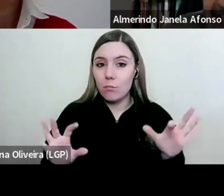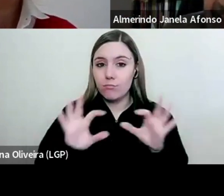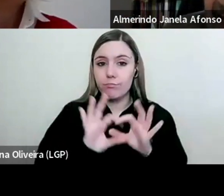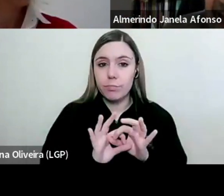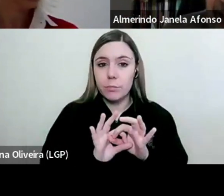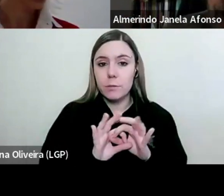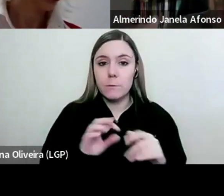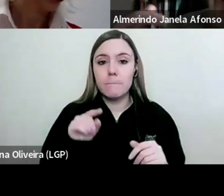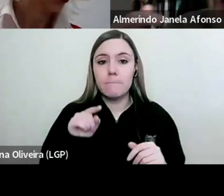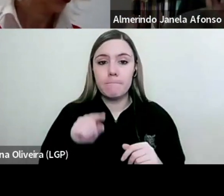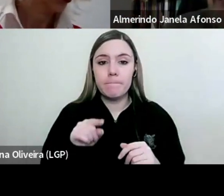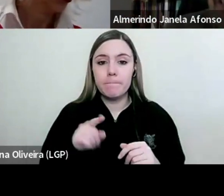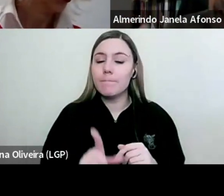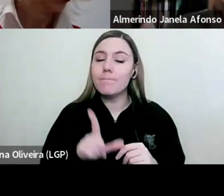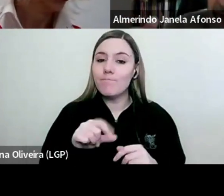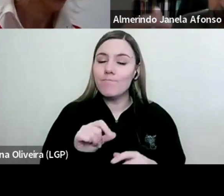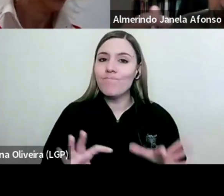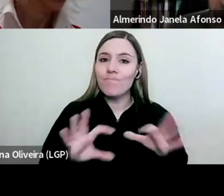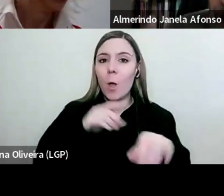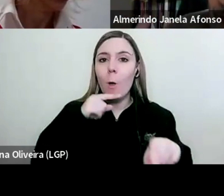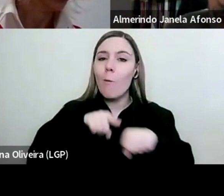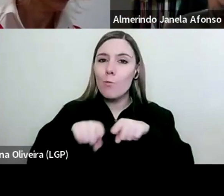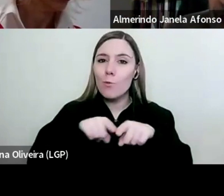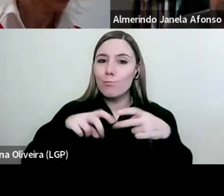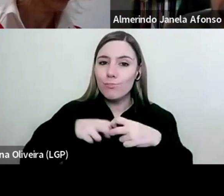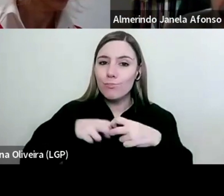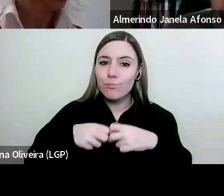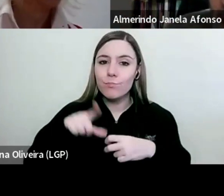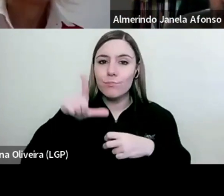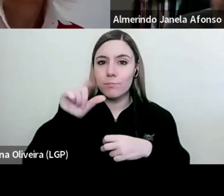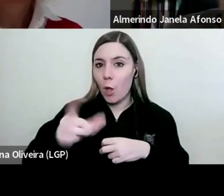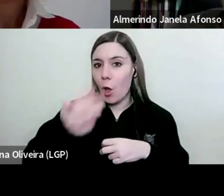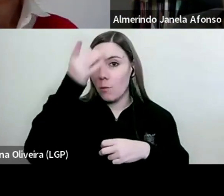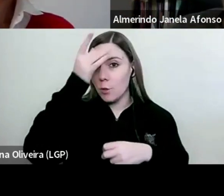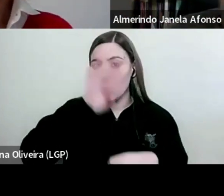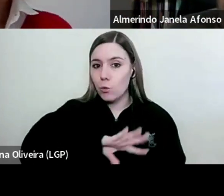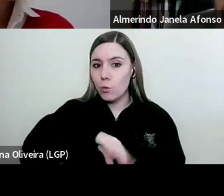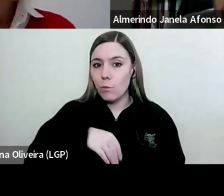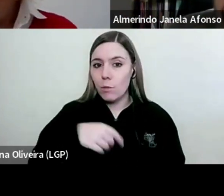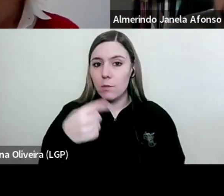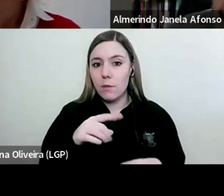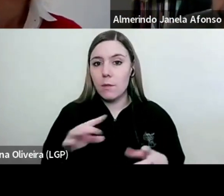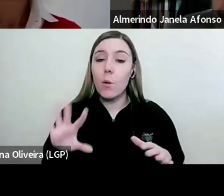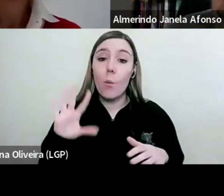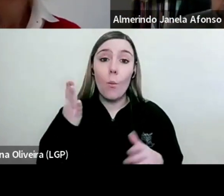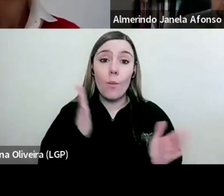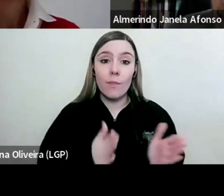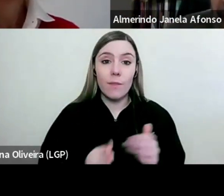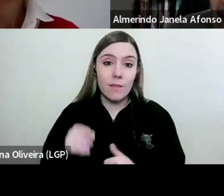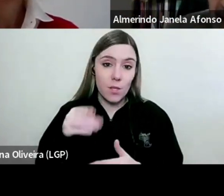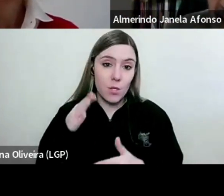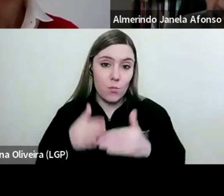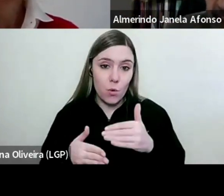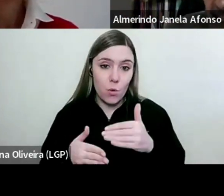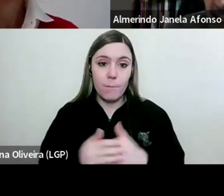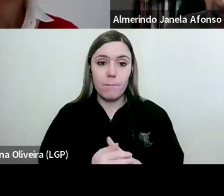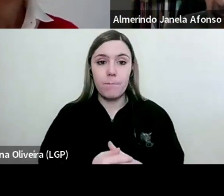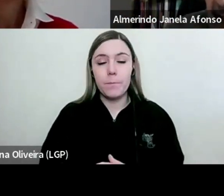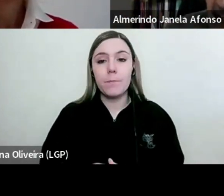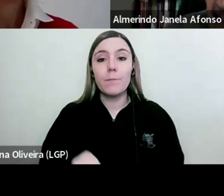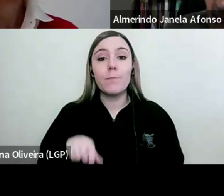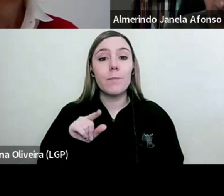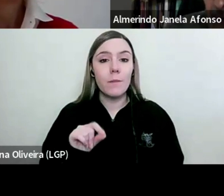alheias às tensões políticas e visões do mundo em jogo no período revolucionário. Aliás,